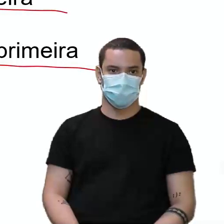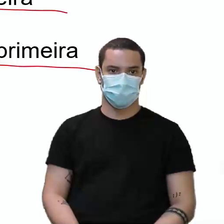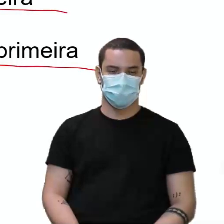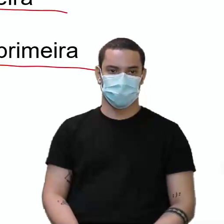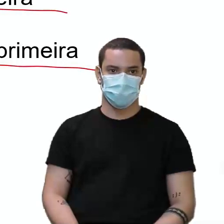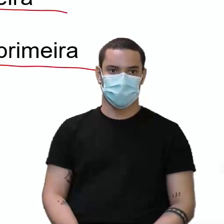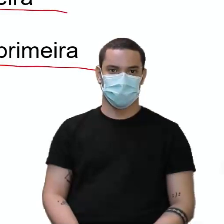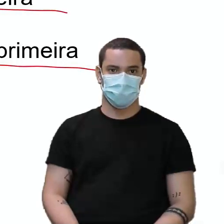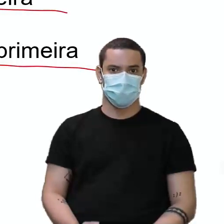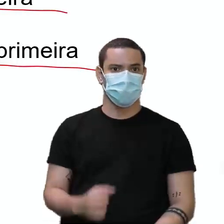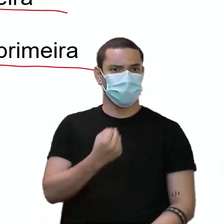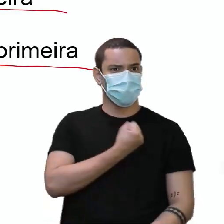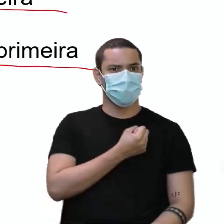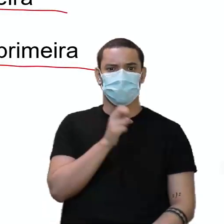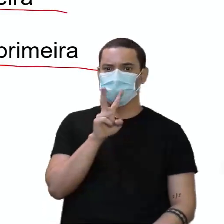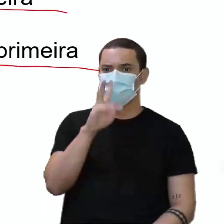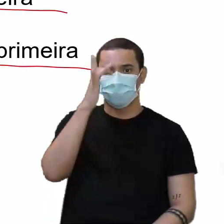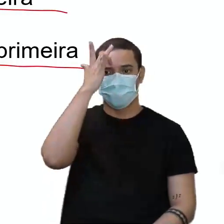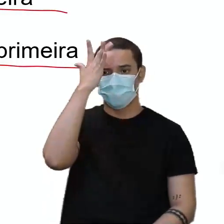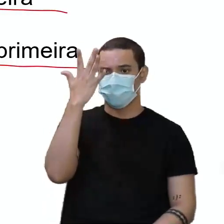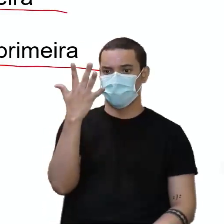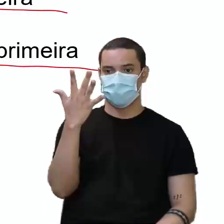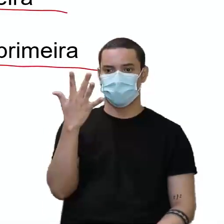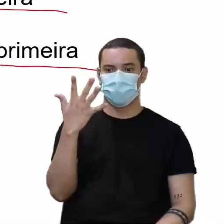texto para fazer a número dois. Sabe por quê?